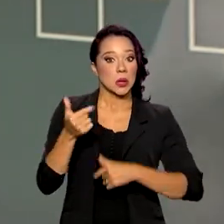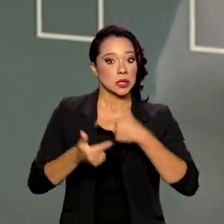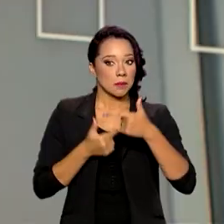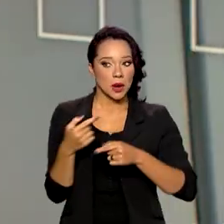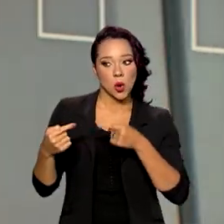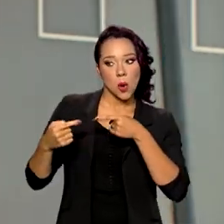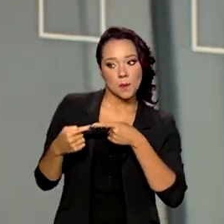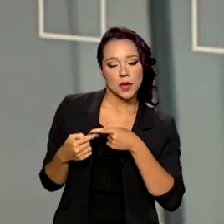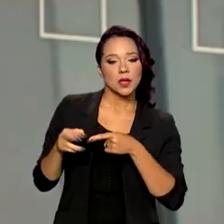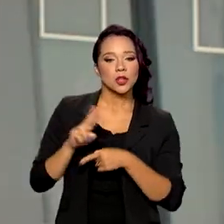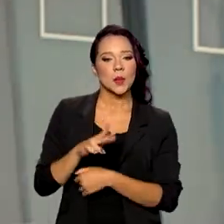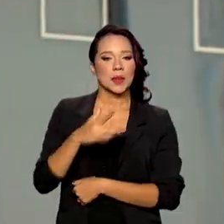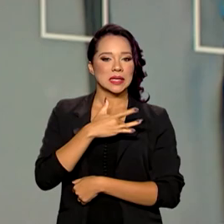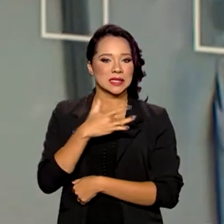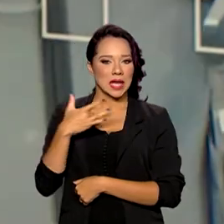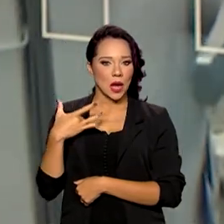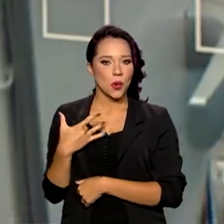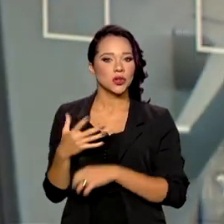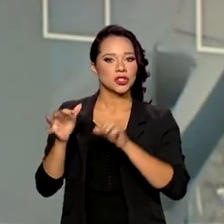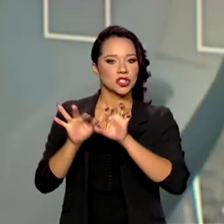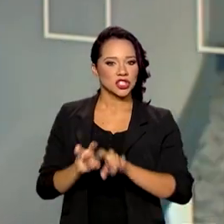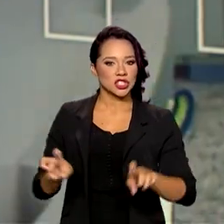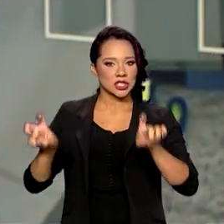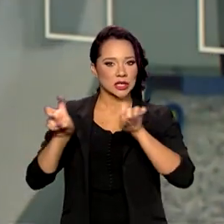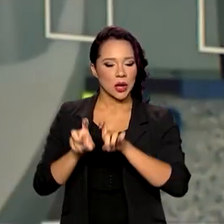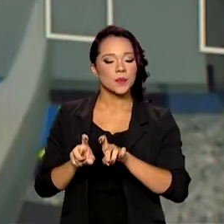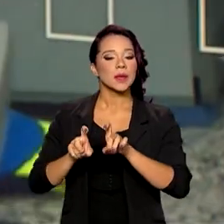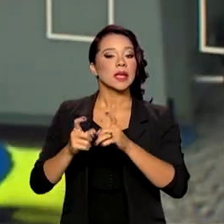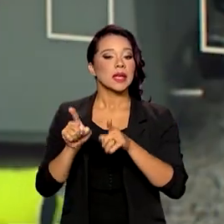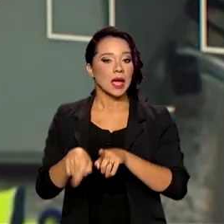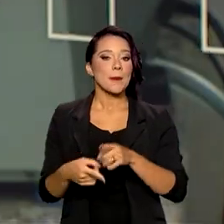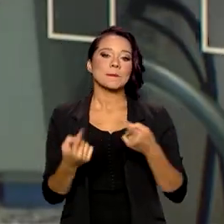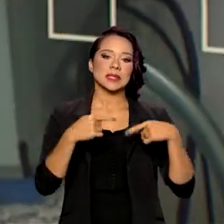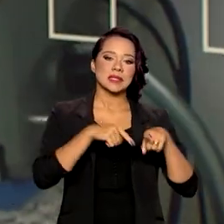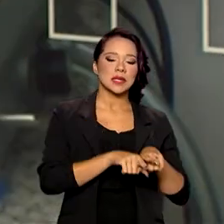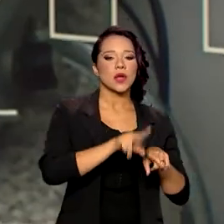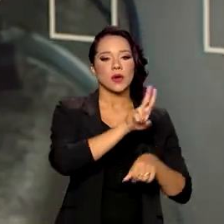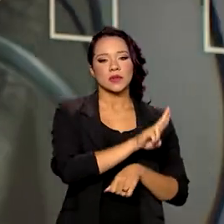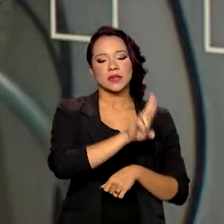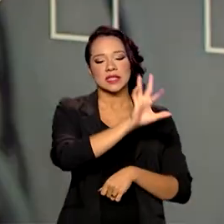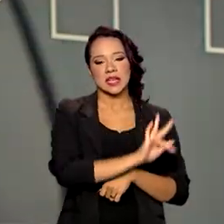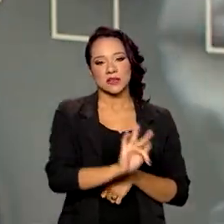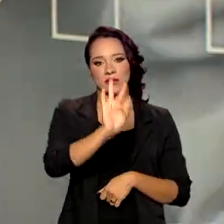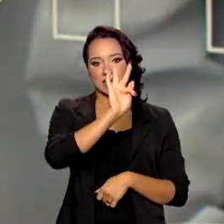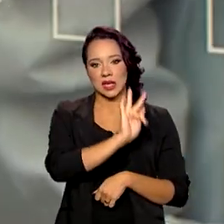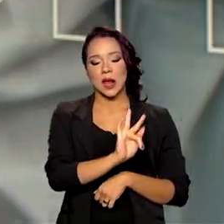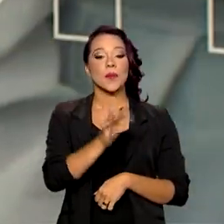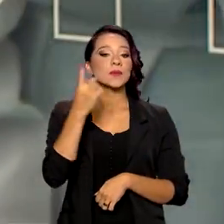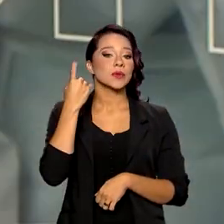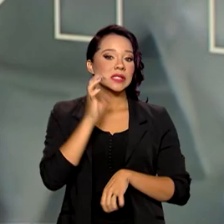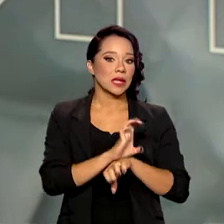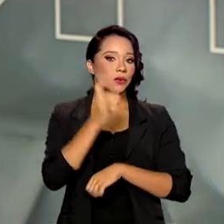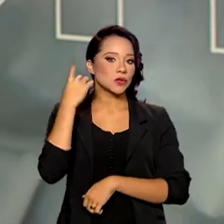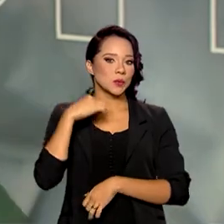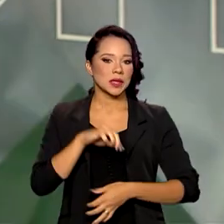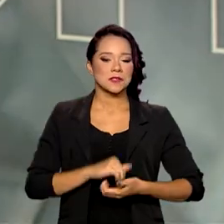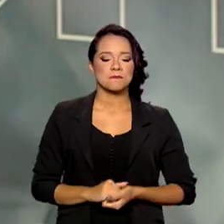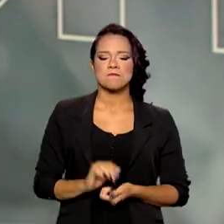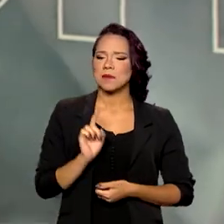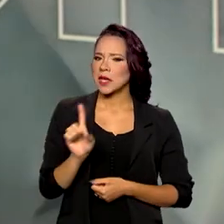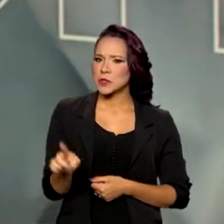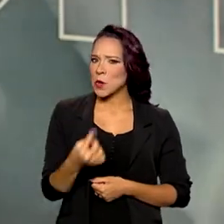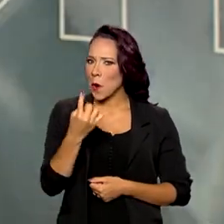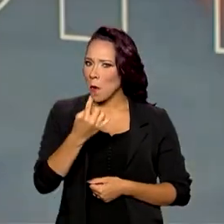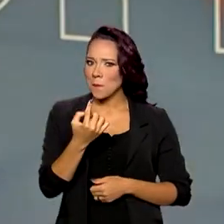associa a chamada saúde digital, realizado em parceria com a Universidade Federal de Minas Gerais. Essa é apenas